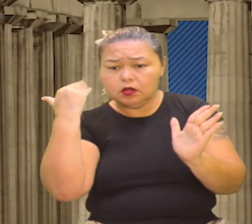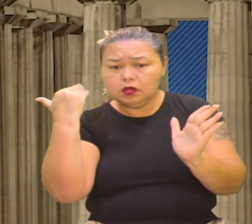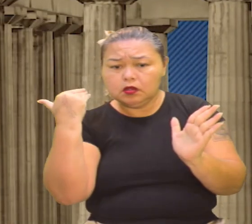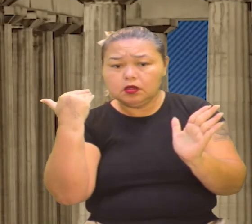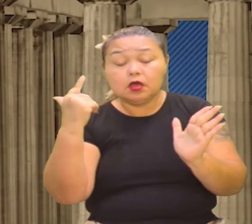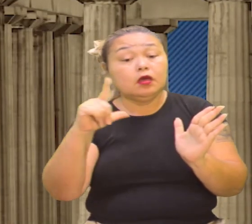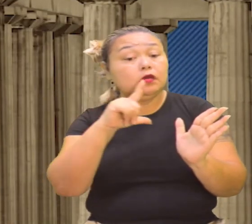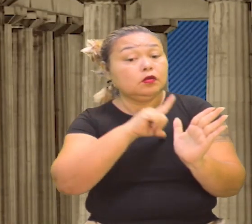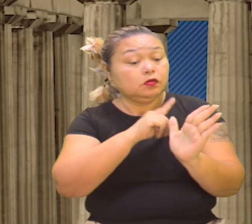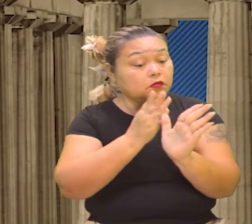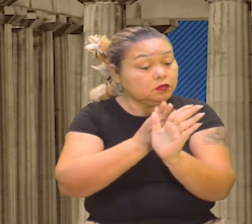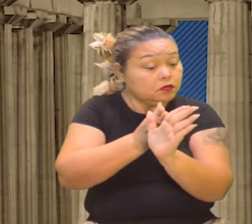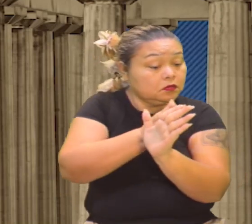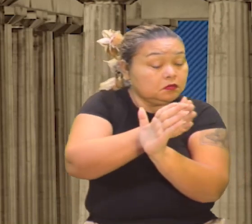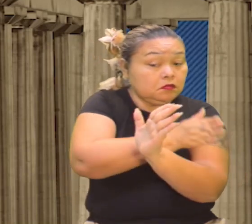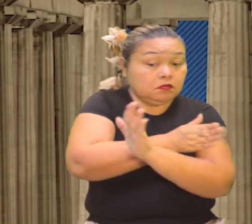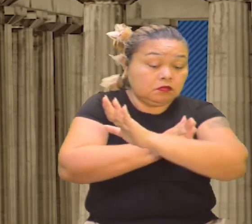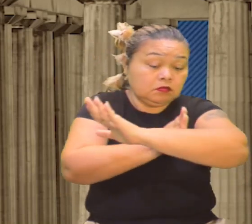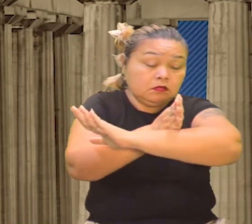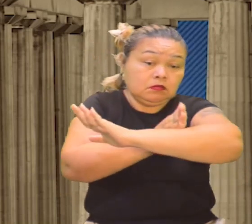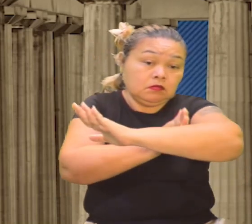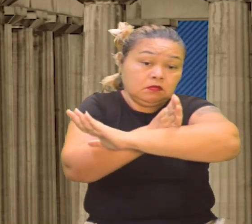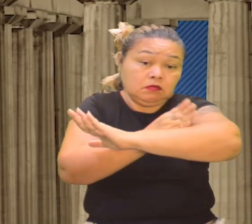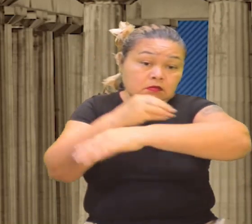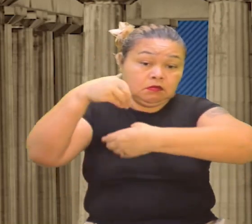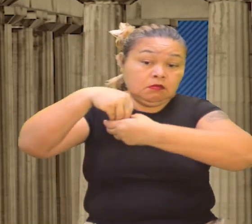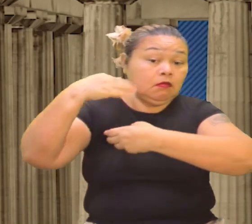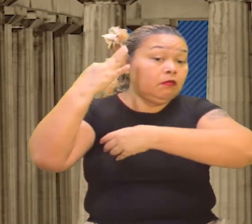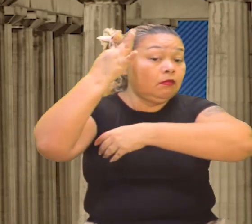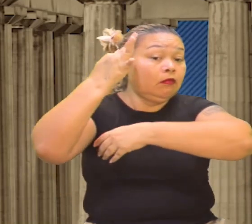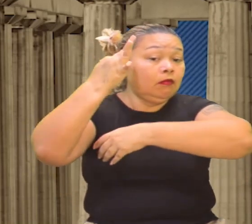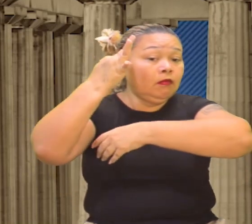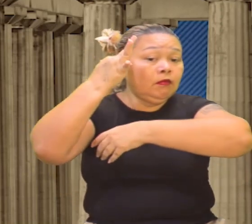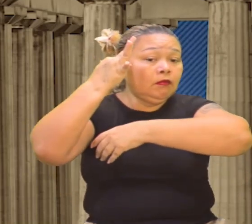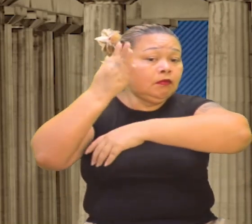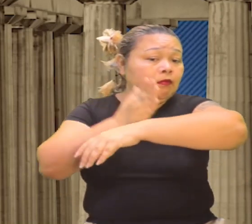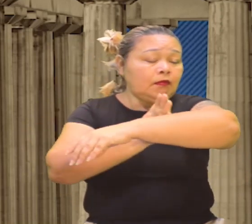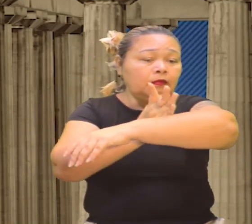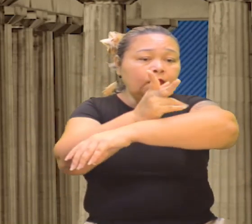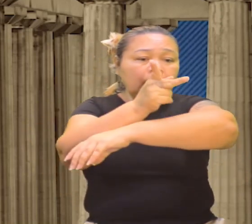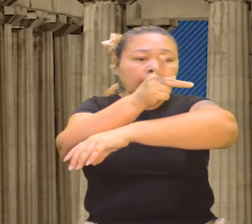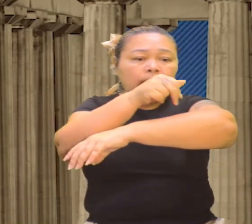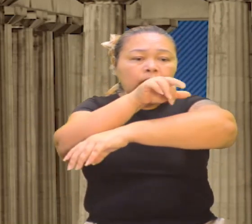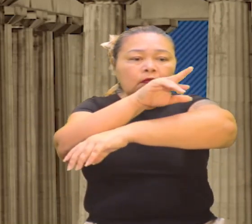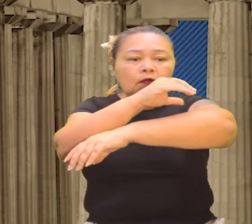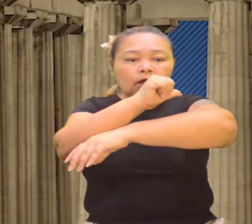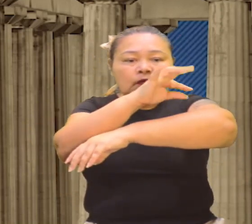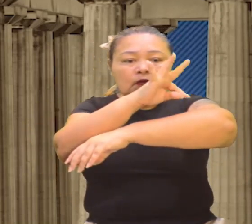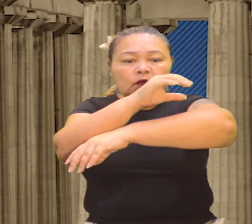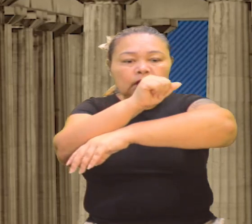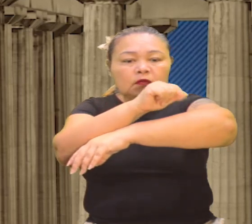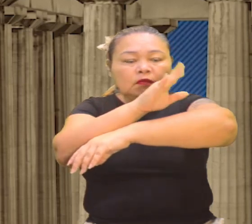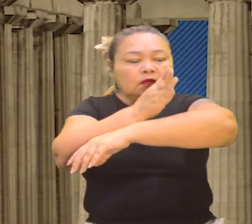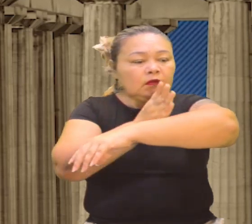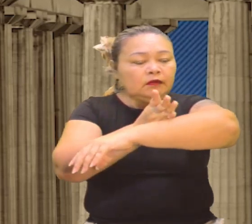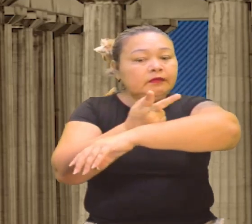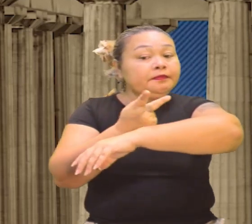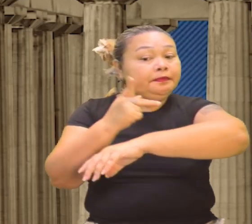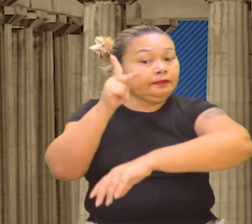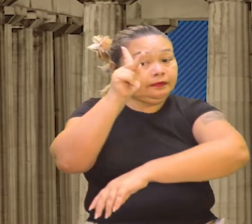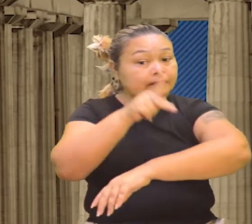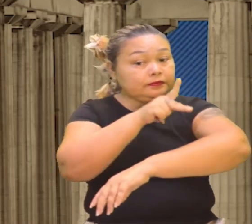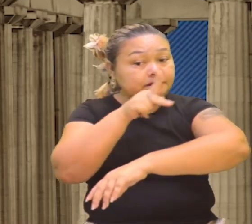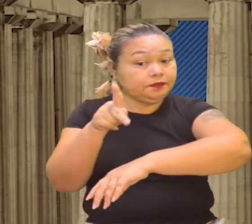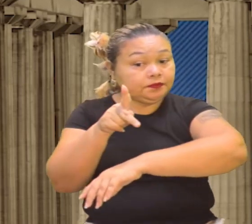que existia, no período da Idade Média, na filosofia, a patrística, né? A patrística, ela é feita pelos padres,